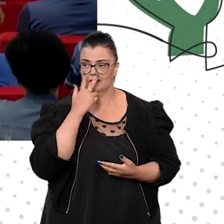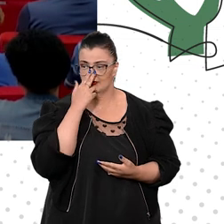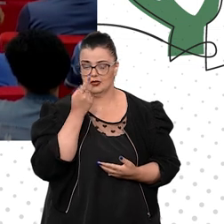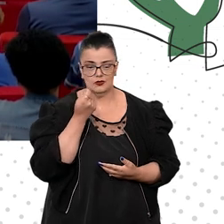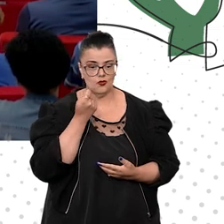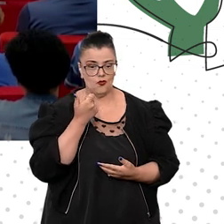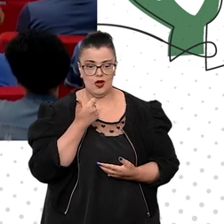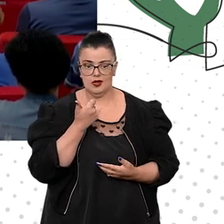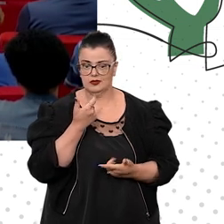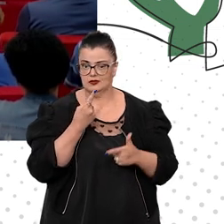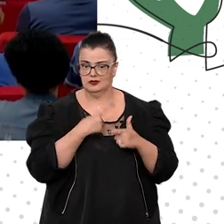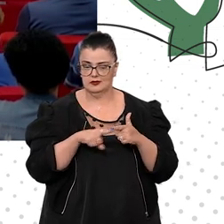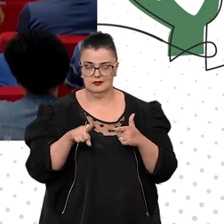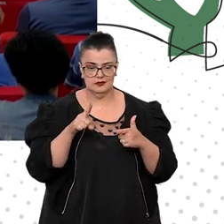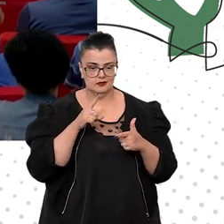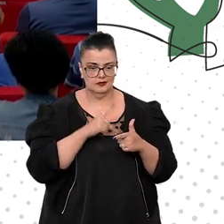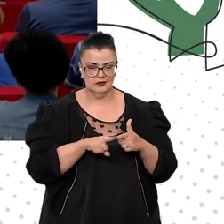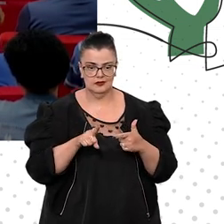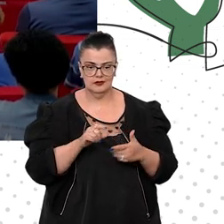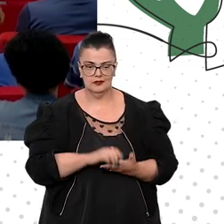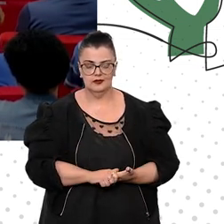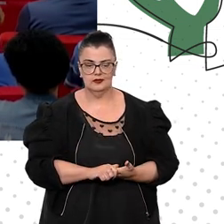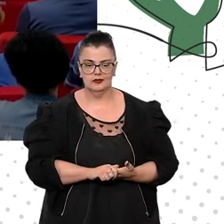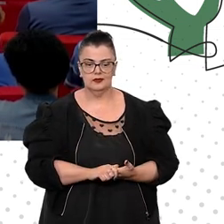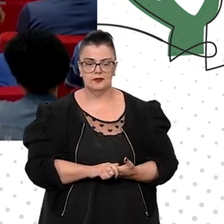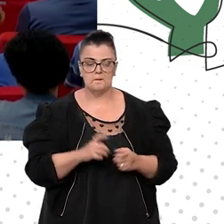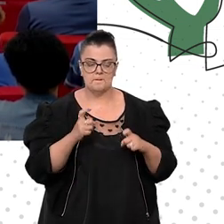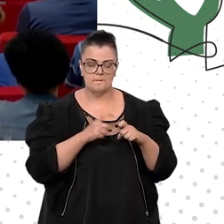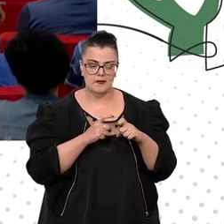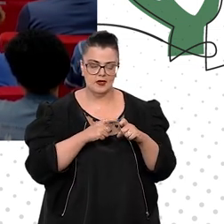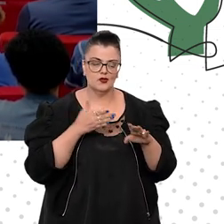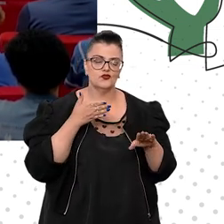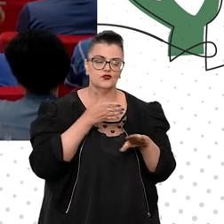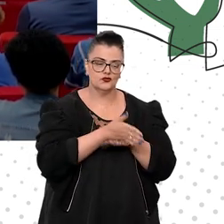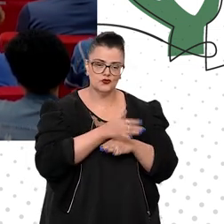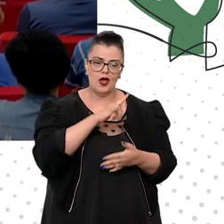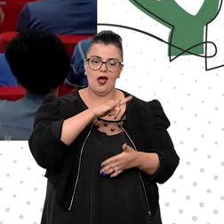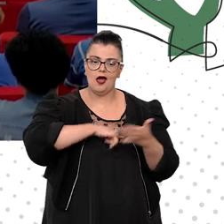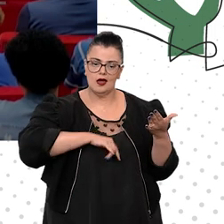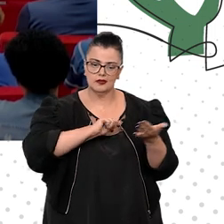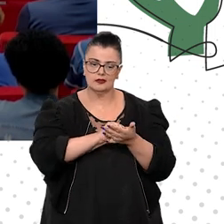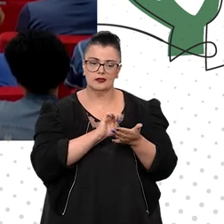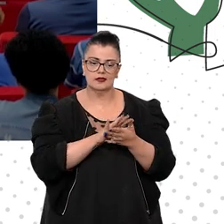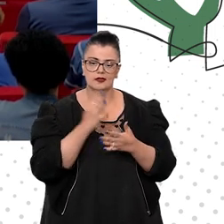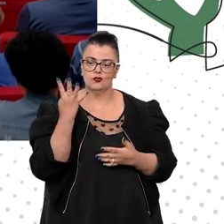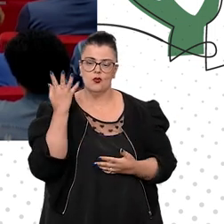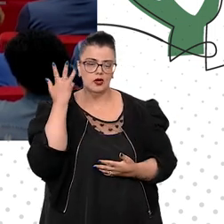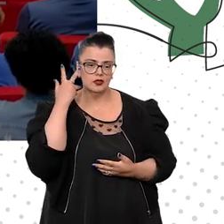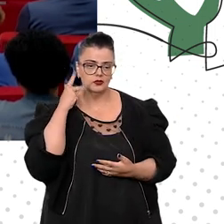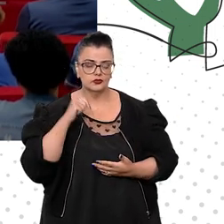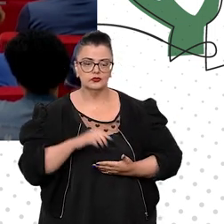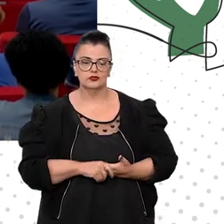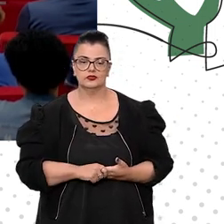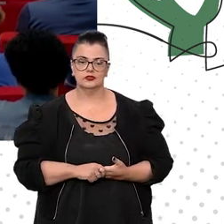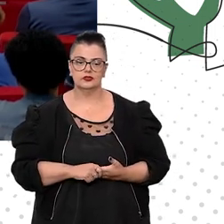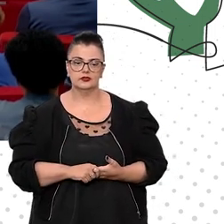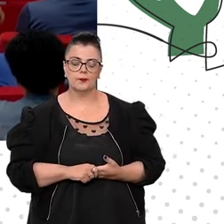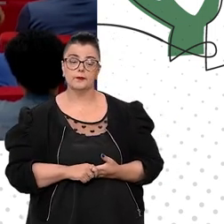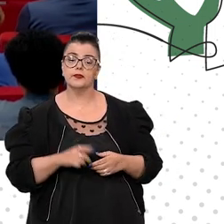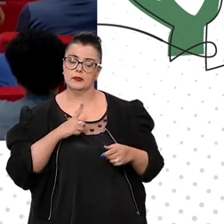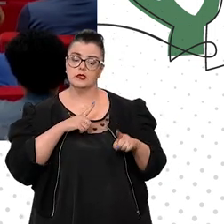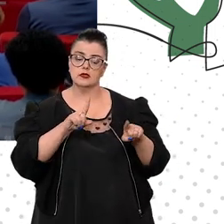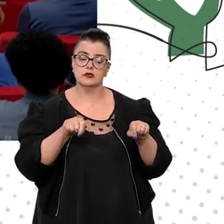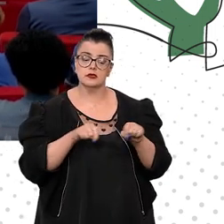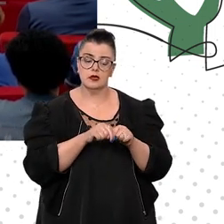um... Já podia ir para o setor médico direto e receber um atestado por quatro dias. Os gabinetes eram assim.